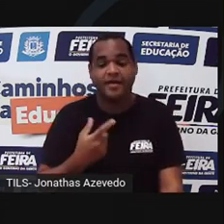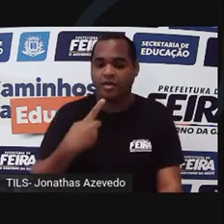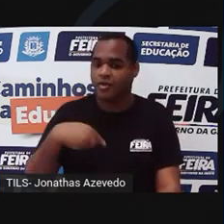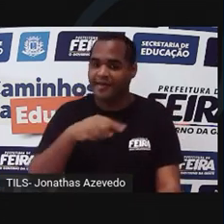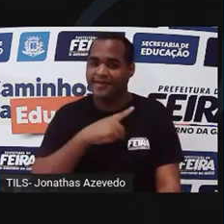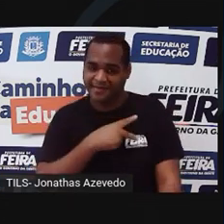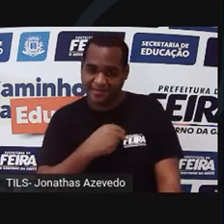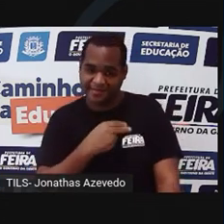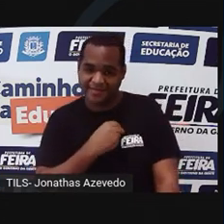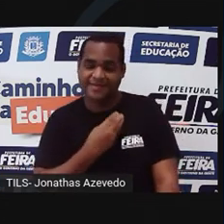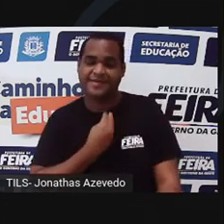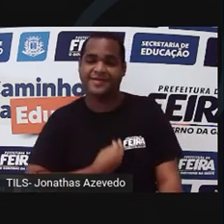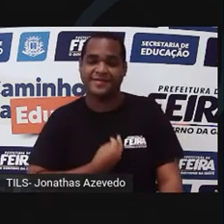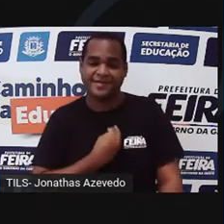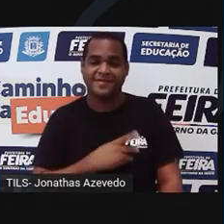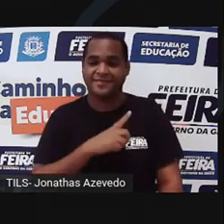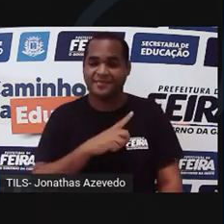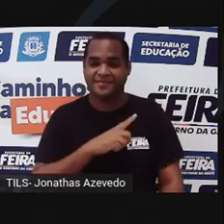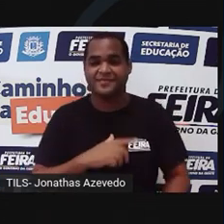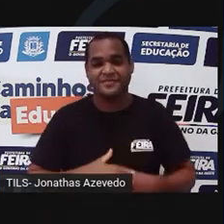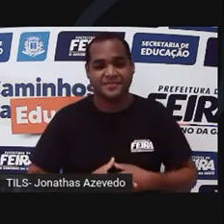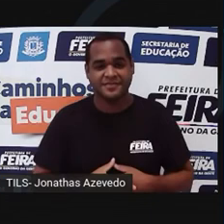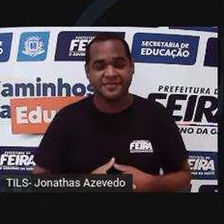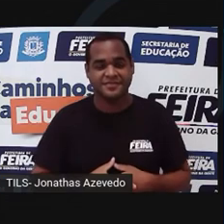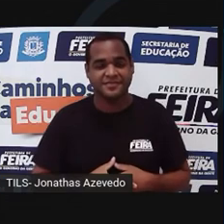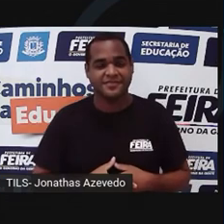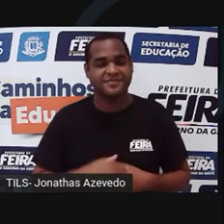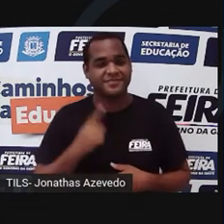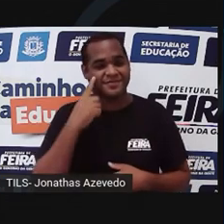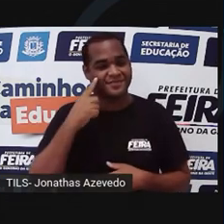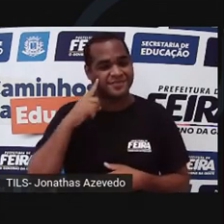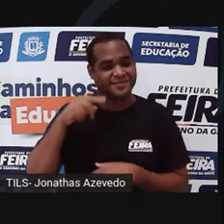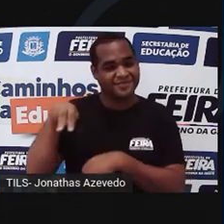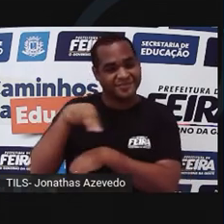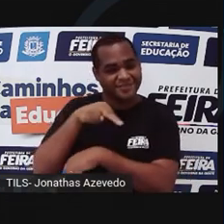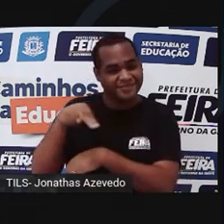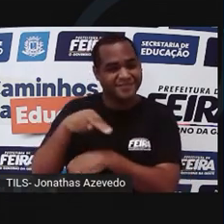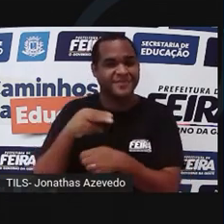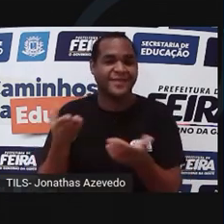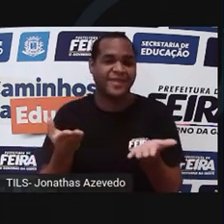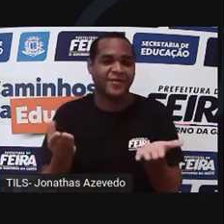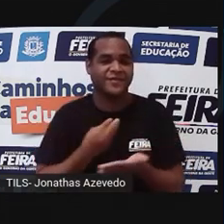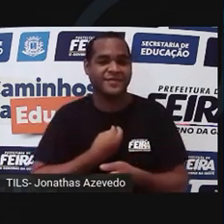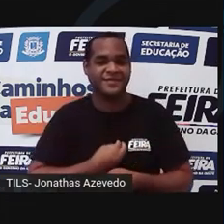mamíferos. Bom, vou continuar praticando a minha dança. Até mais!